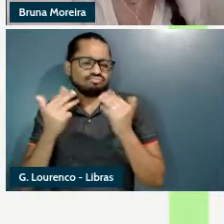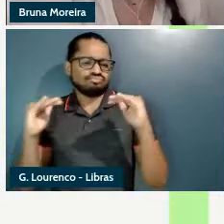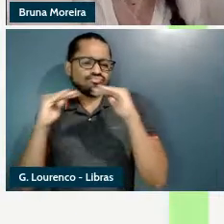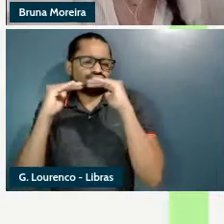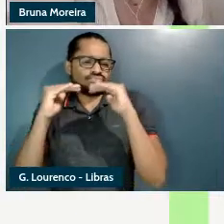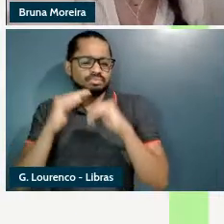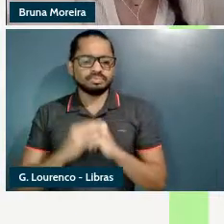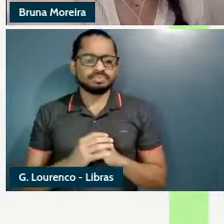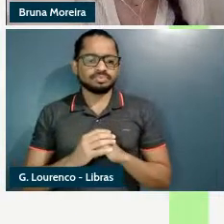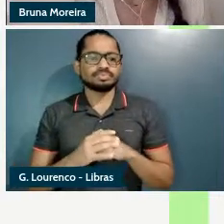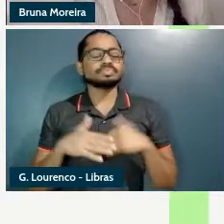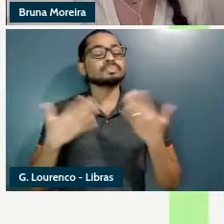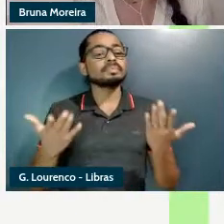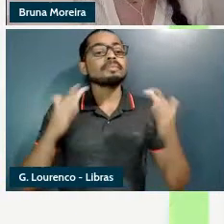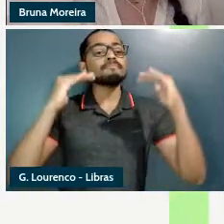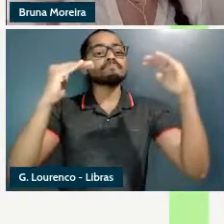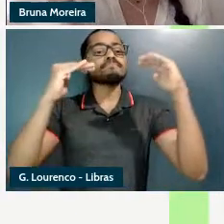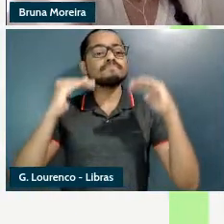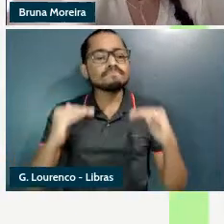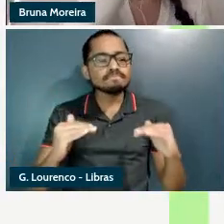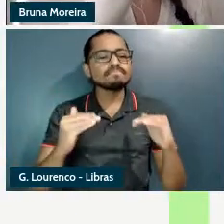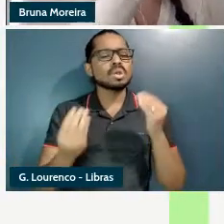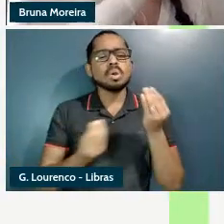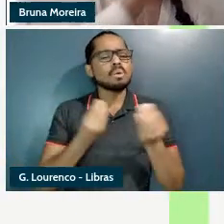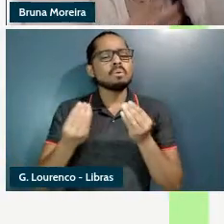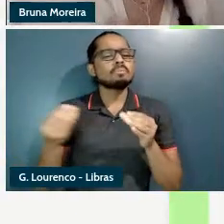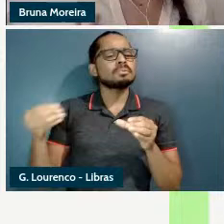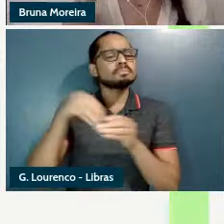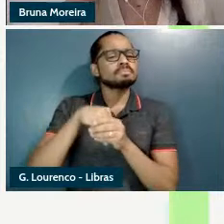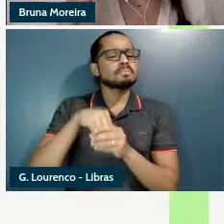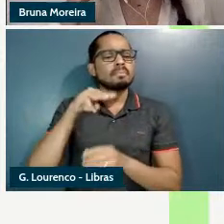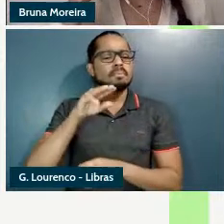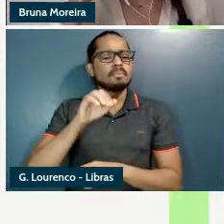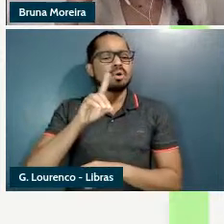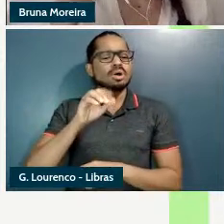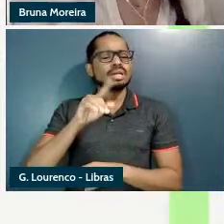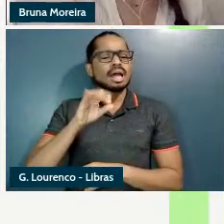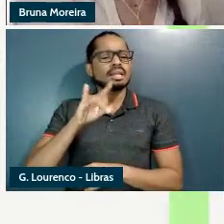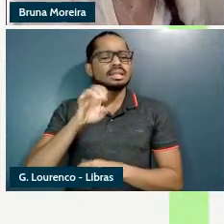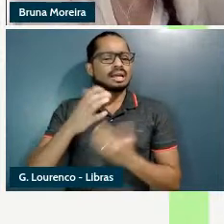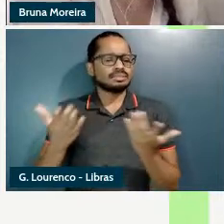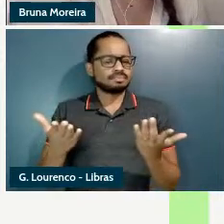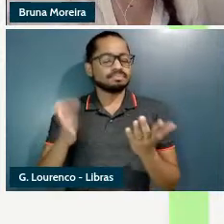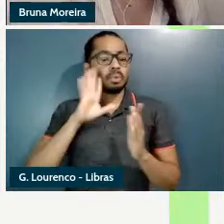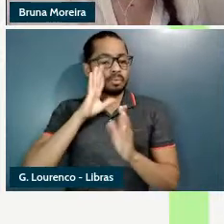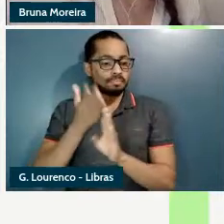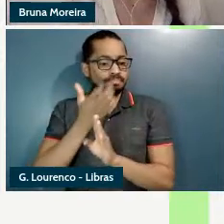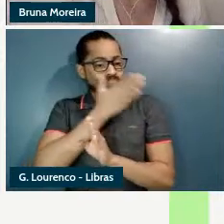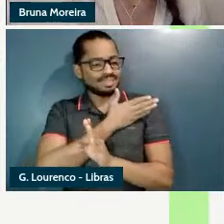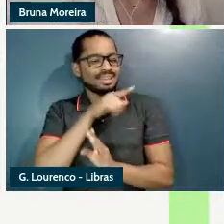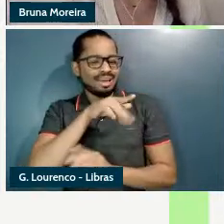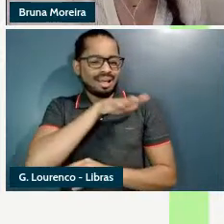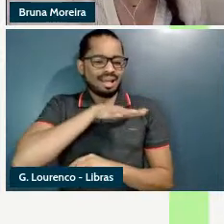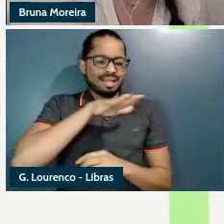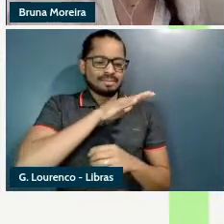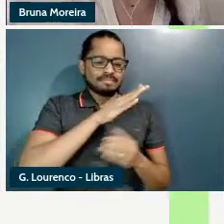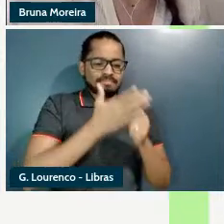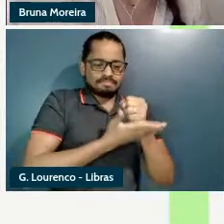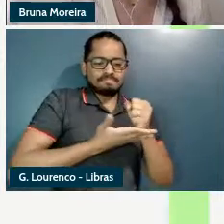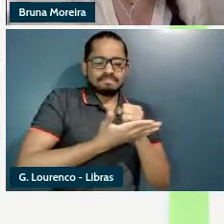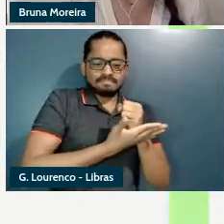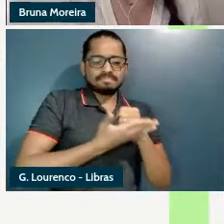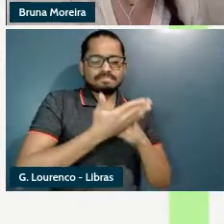passando para a expressão da modalidade de uma perspectiva lexicalista novamente o Assal observa o seguinte contraste desses